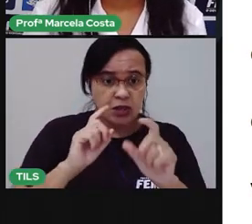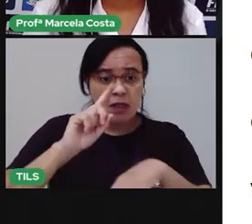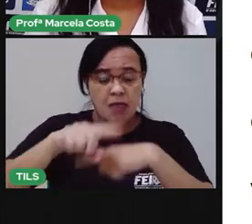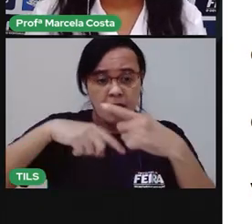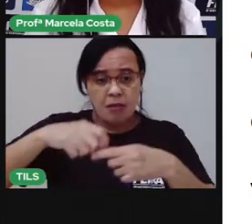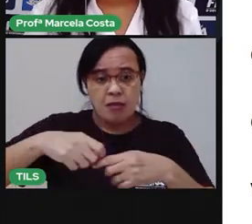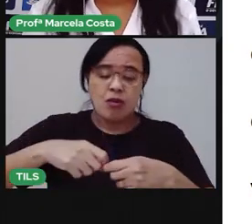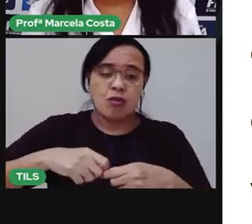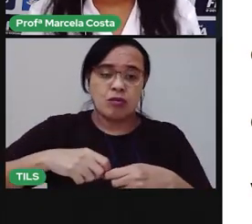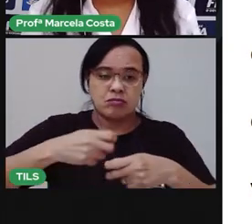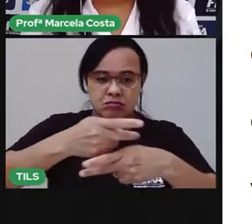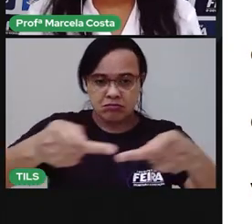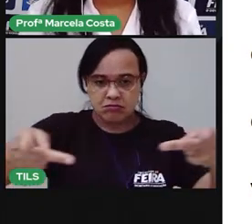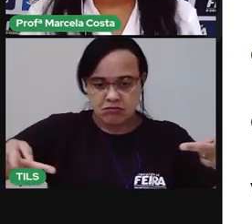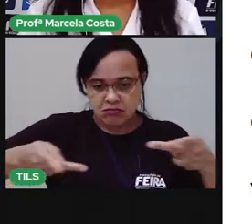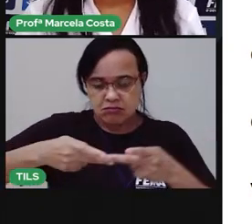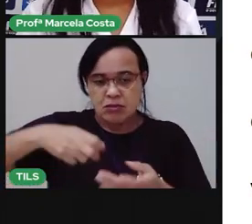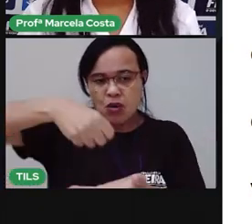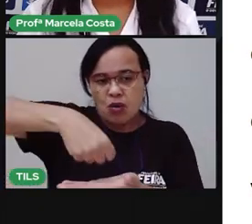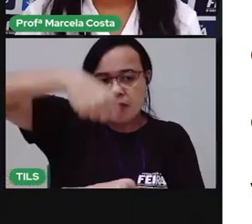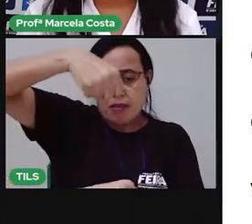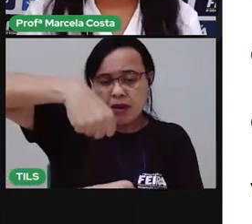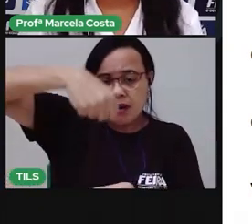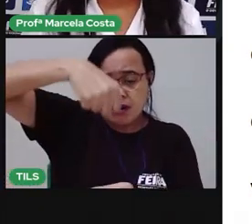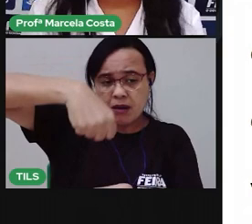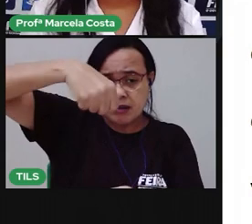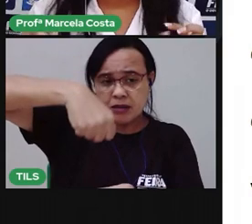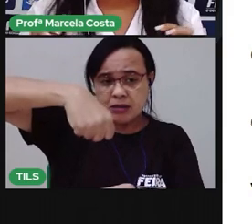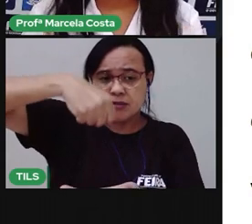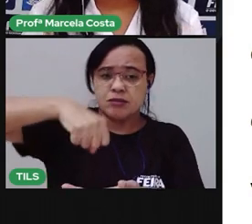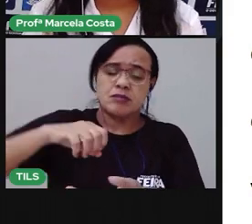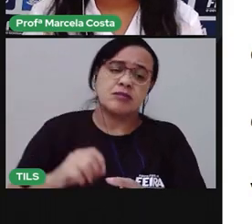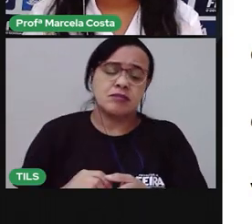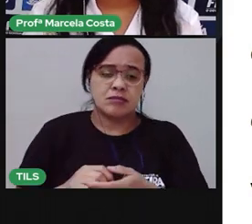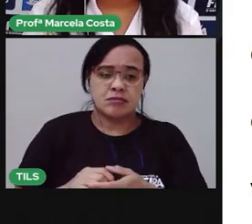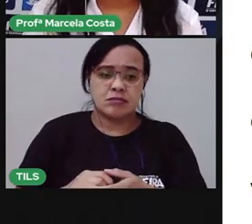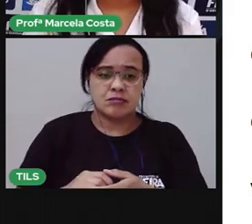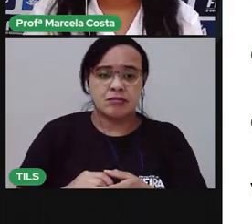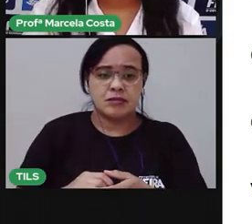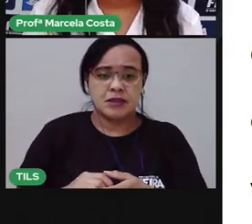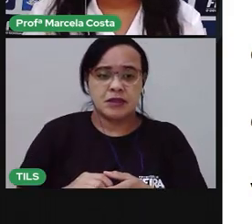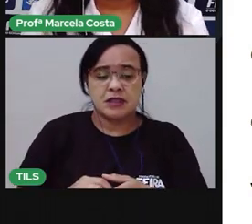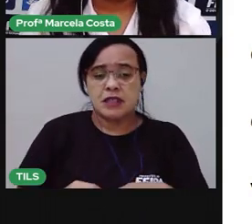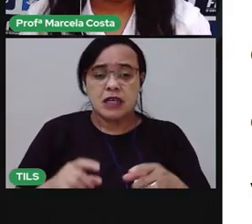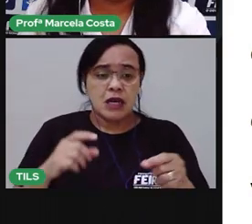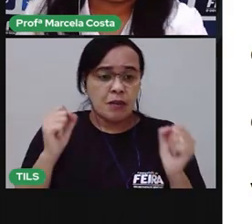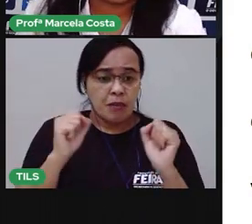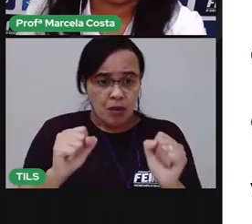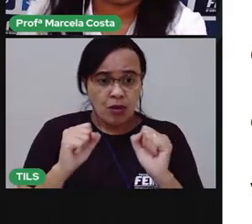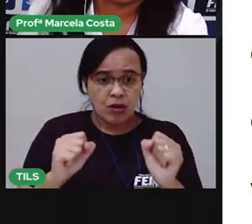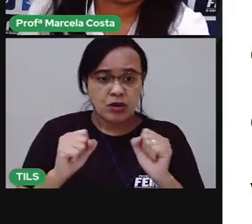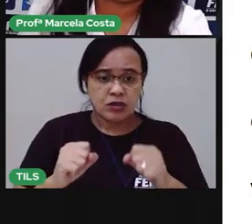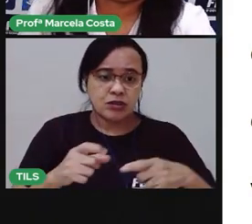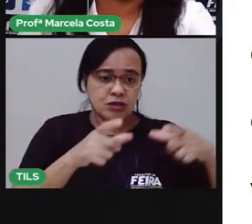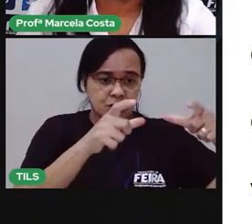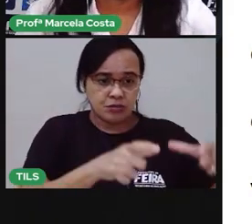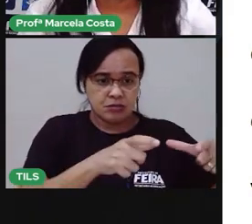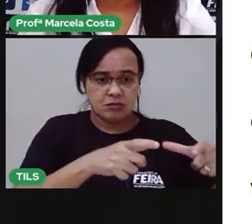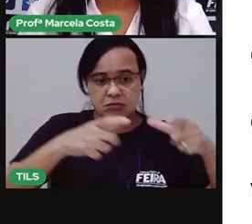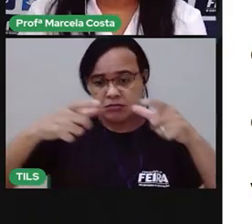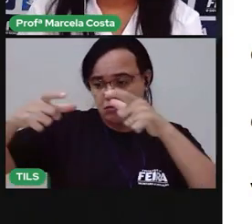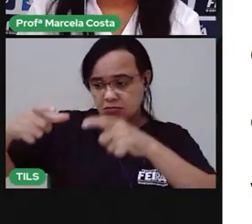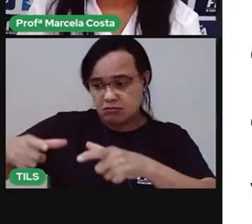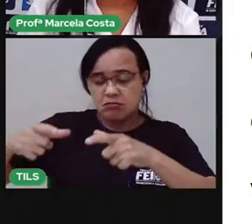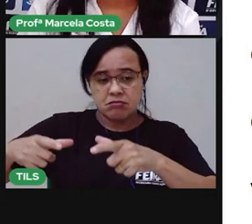prato descartável, alguma vasilha que tenha furos nas laterais. eu, por exemplo, vou usar